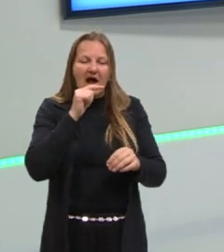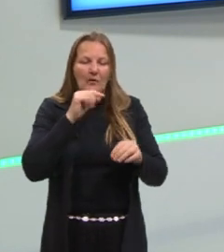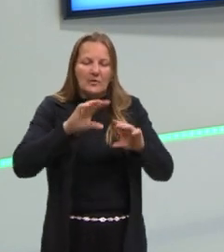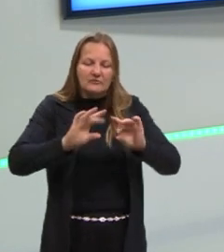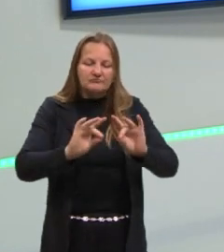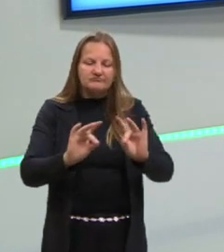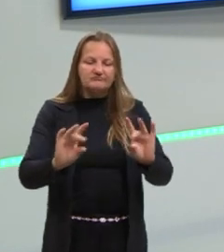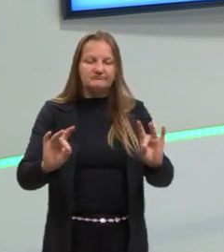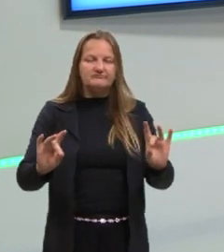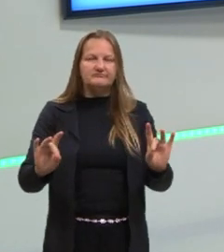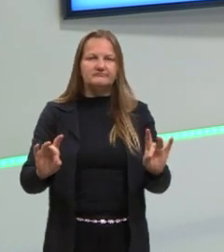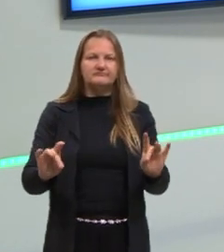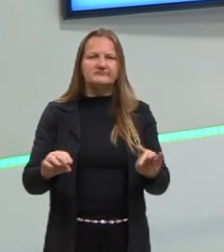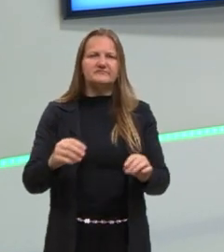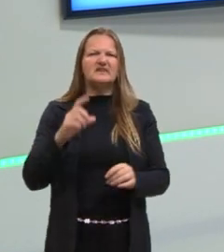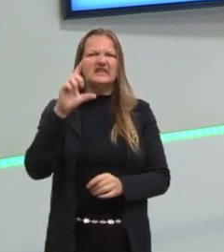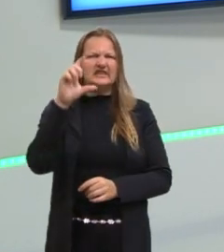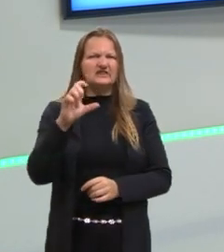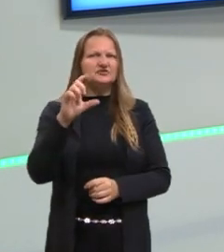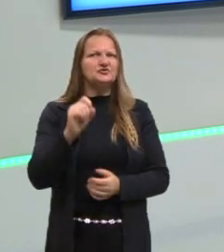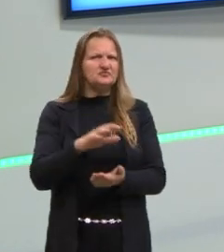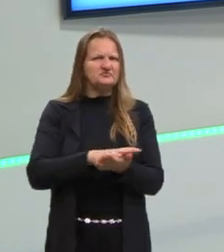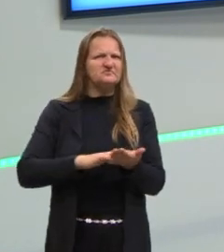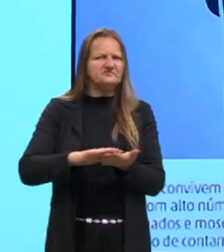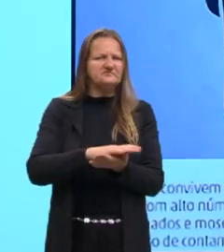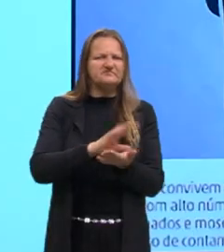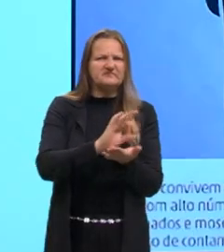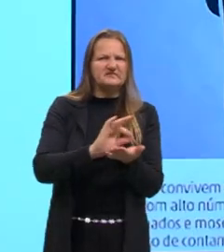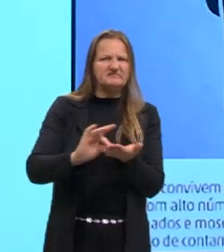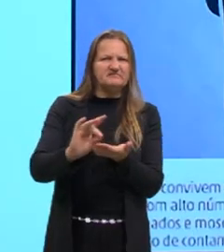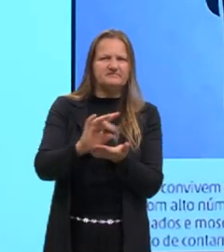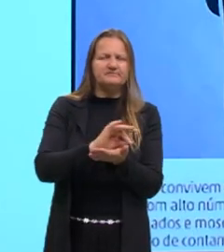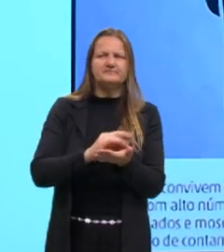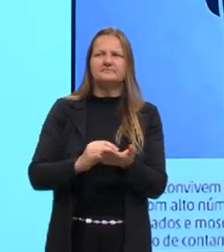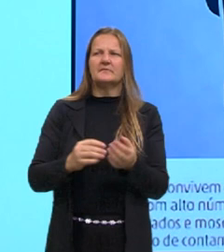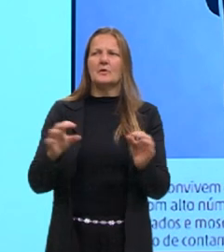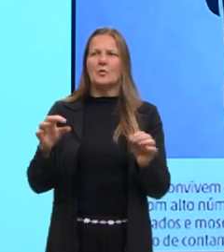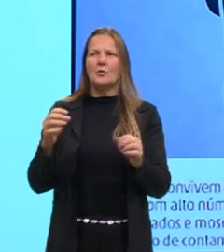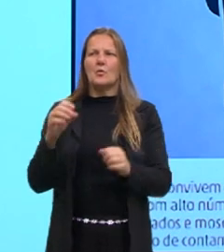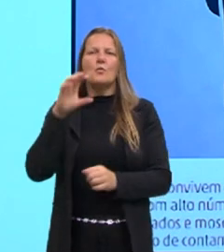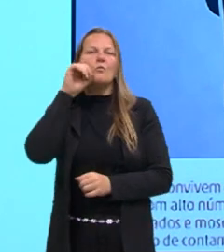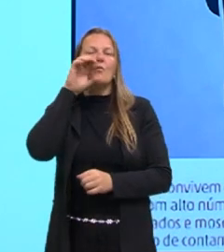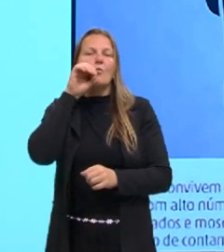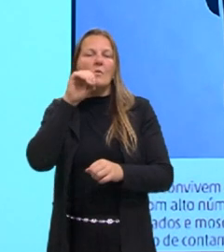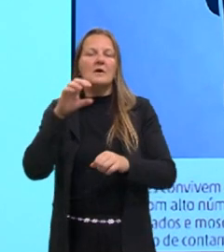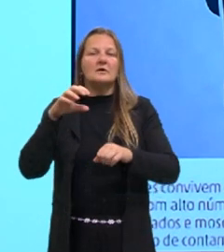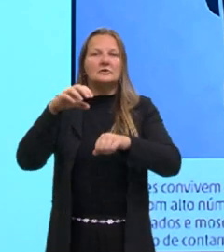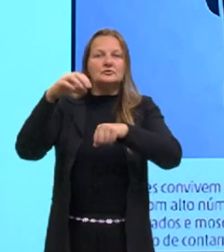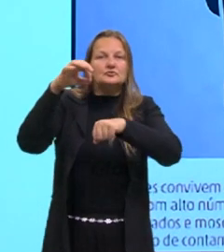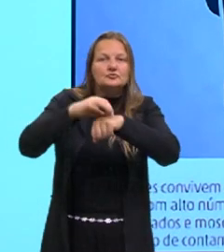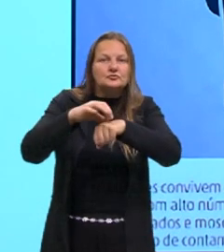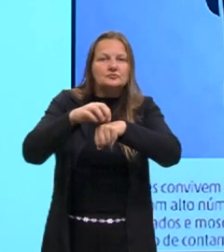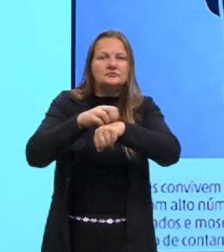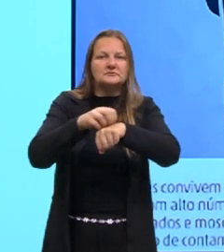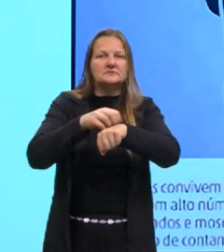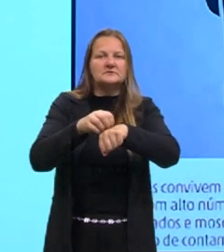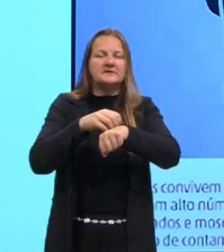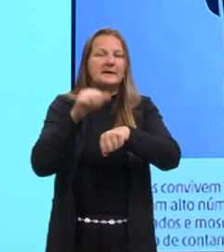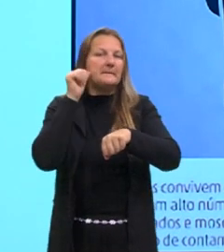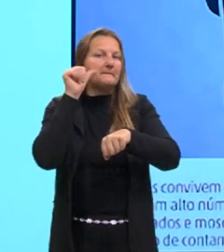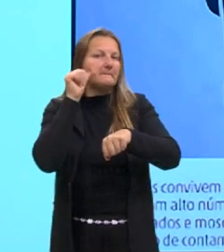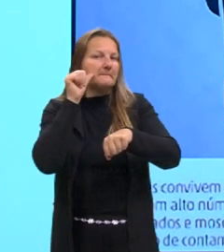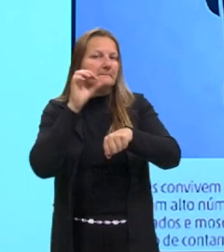em matéria orgânica, como o lixo orgânico. A transmissão, então, acontece, ó. O ciclo começa quando o mosquito fêmea